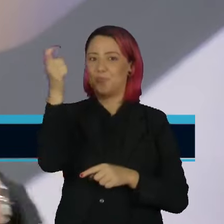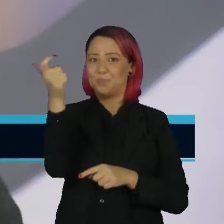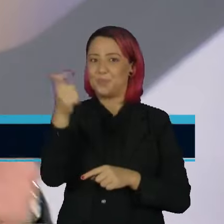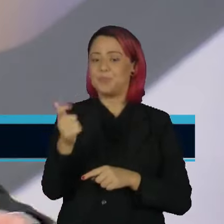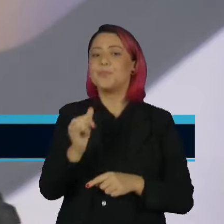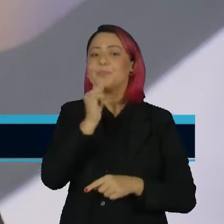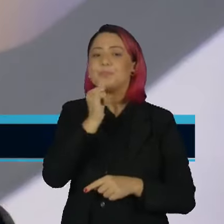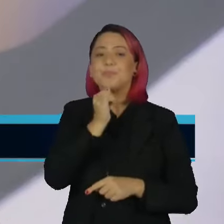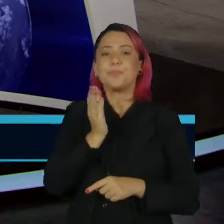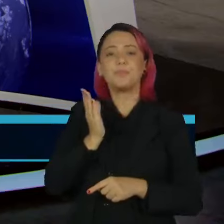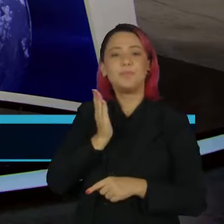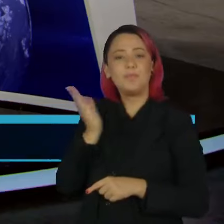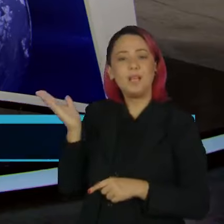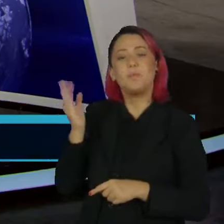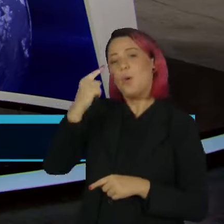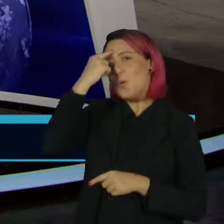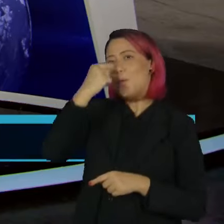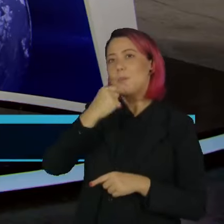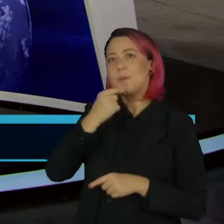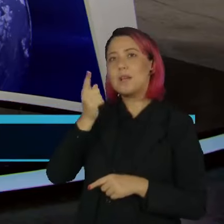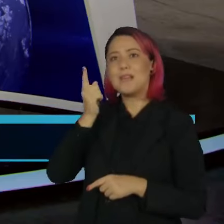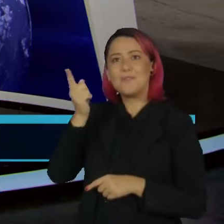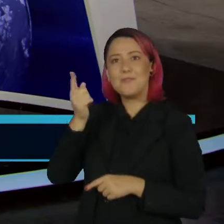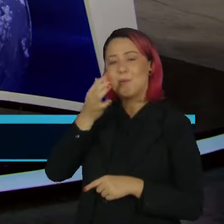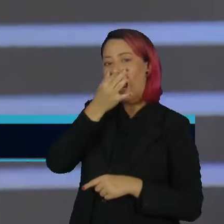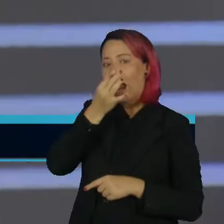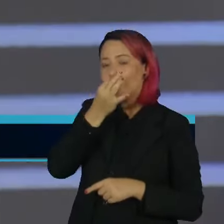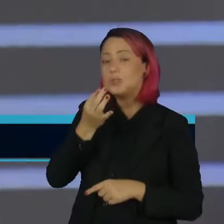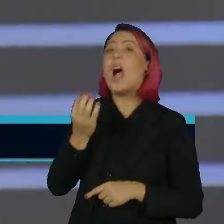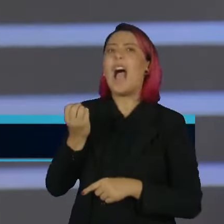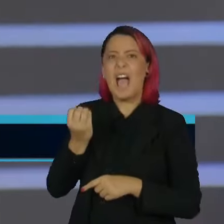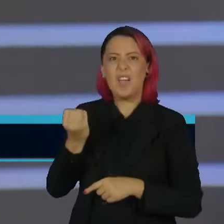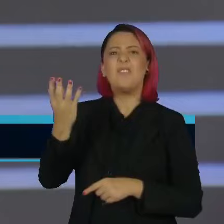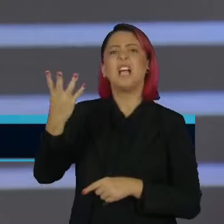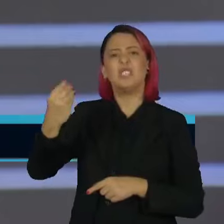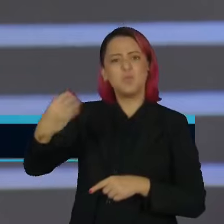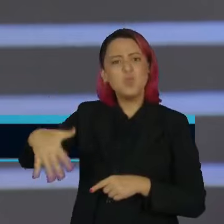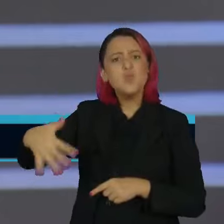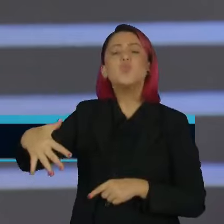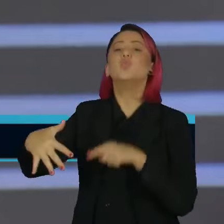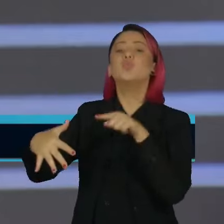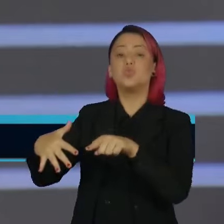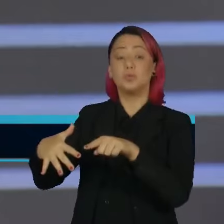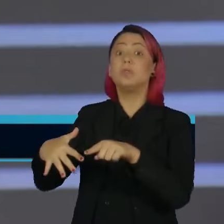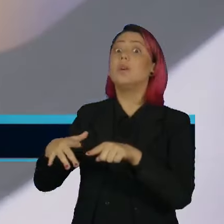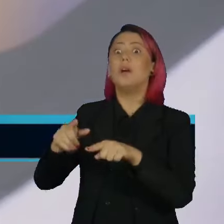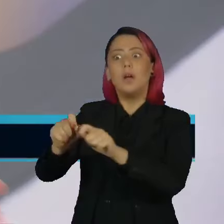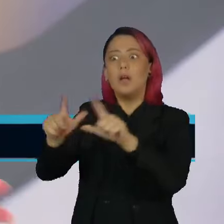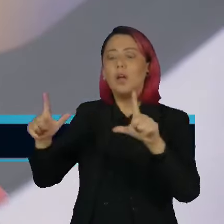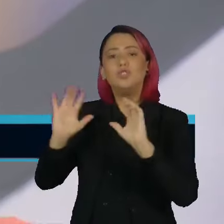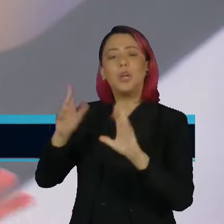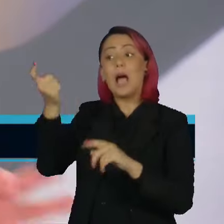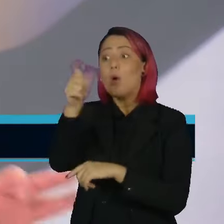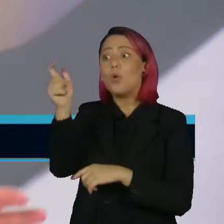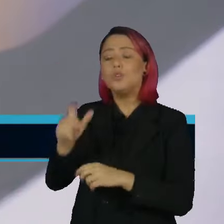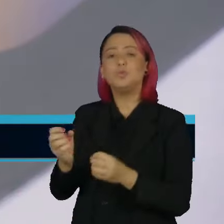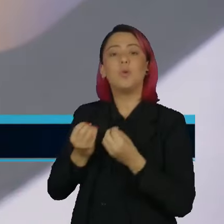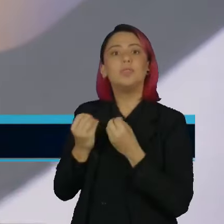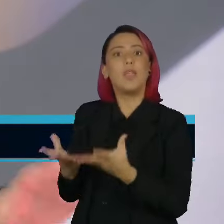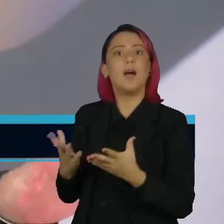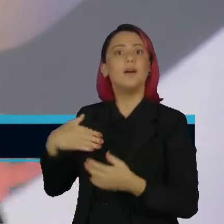que vai viajando direto, esse viaja muito, viaja, então ele vai pagar, porque ele tem uma questão corporal. Então,